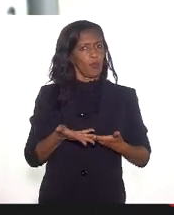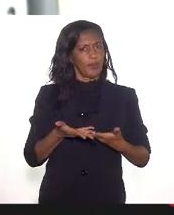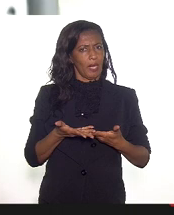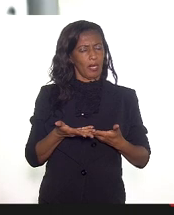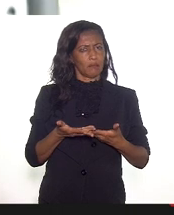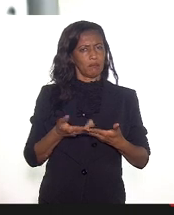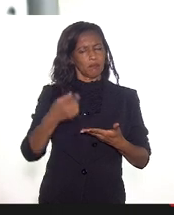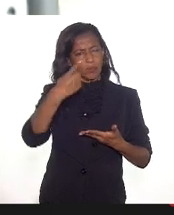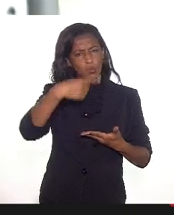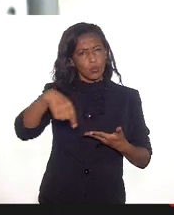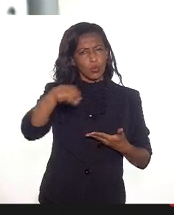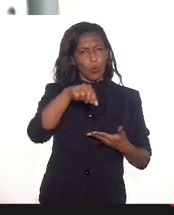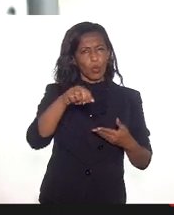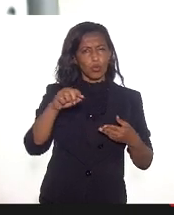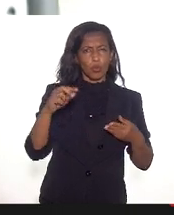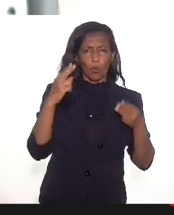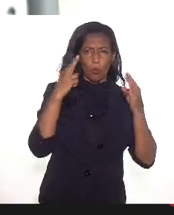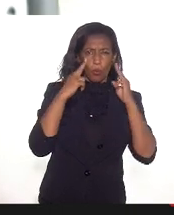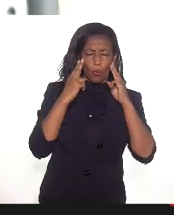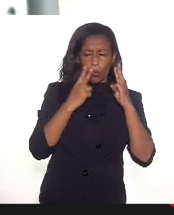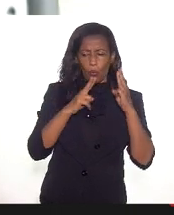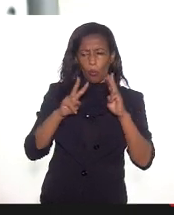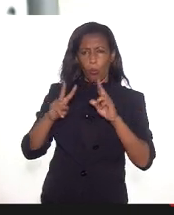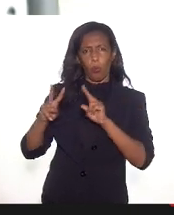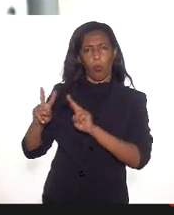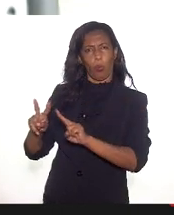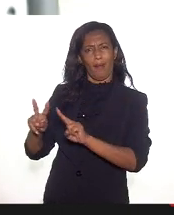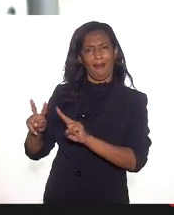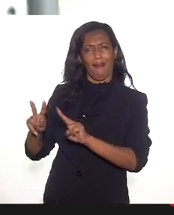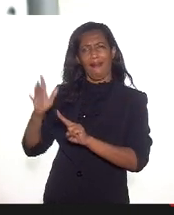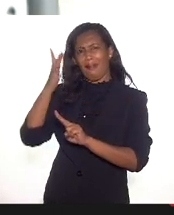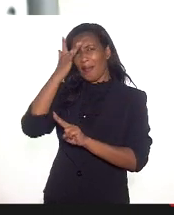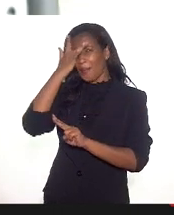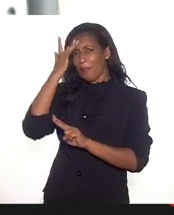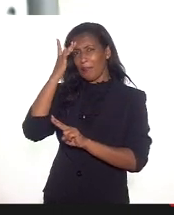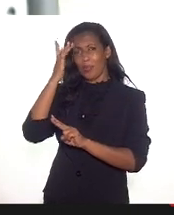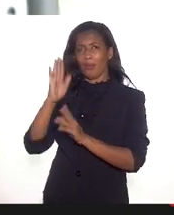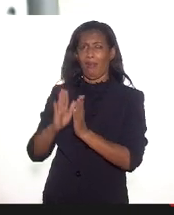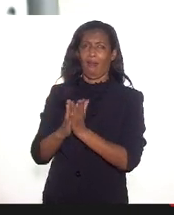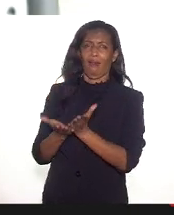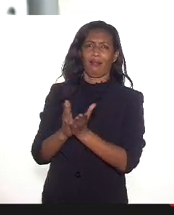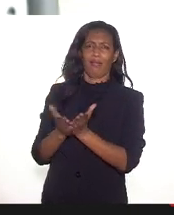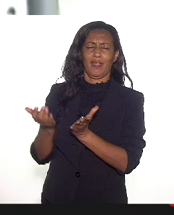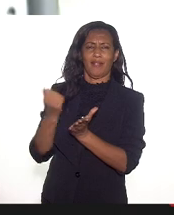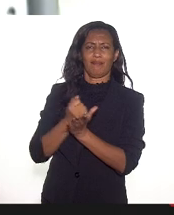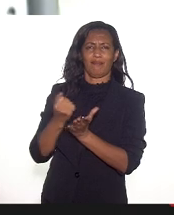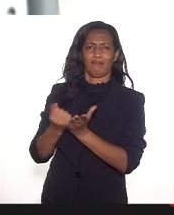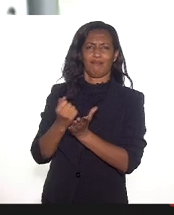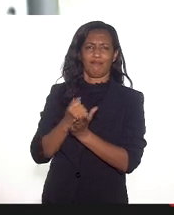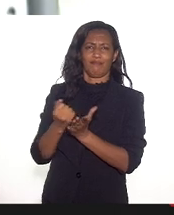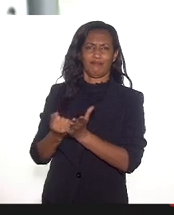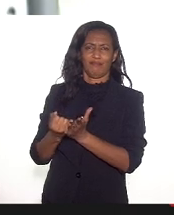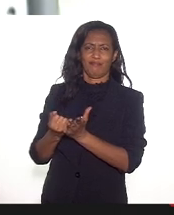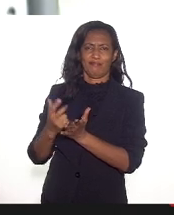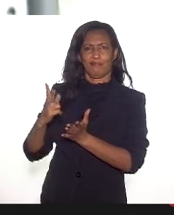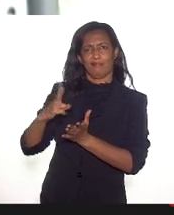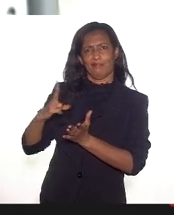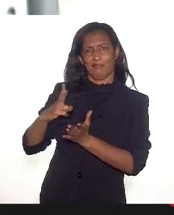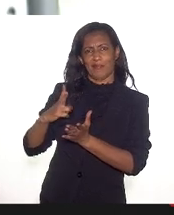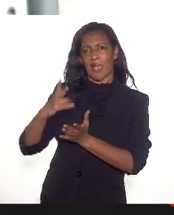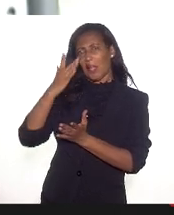olhar sensível e delicado para os trabalhadores terceirizados que atuam nos museus. Então, para os